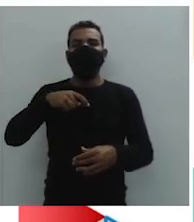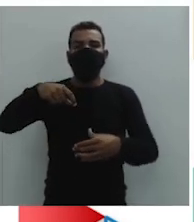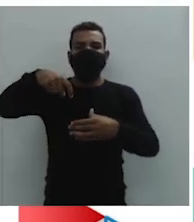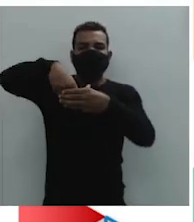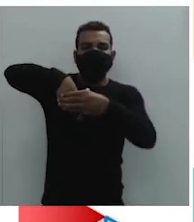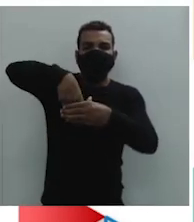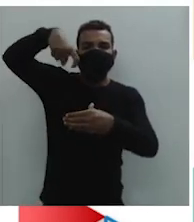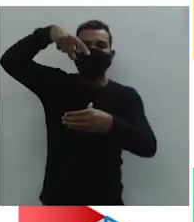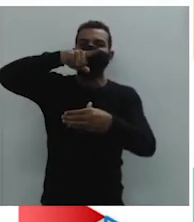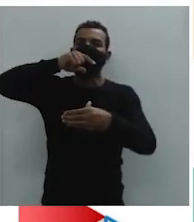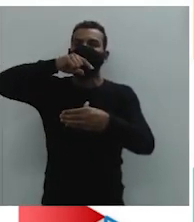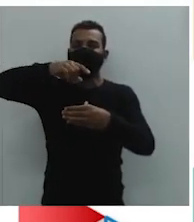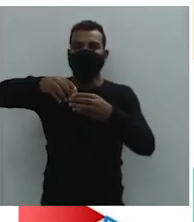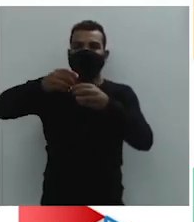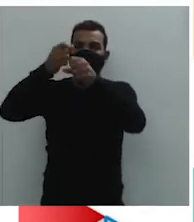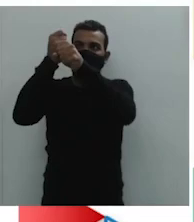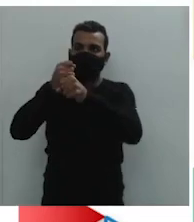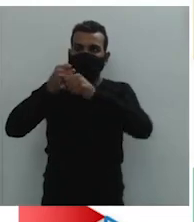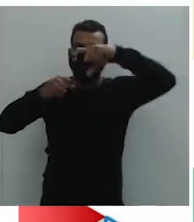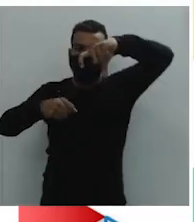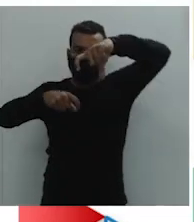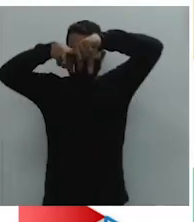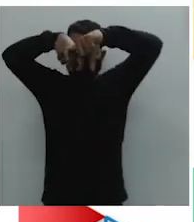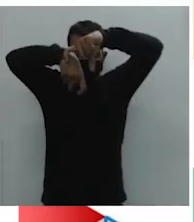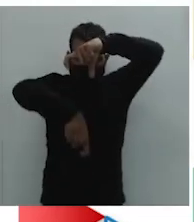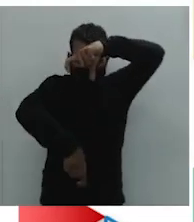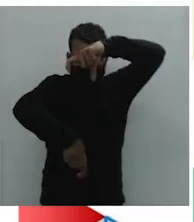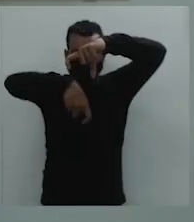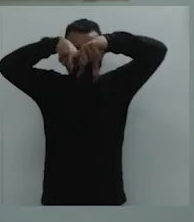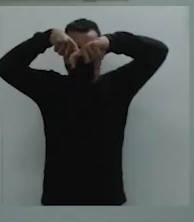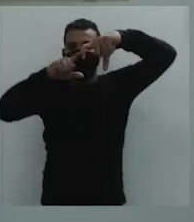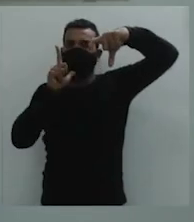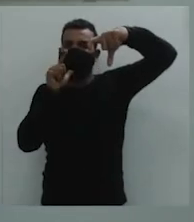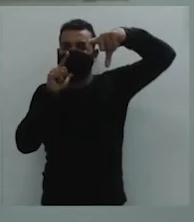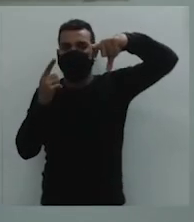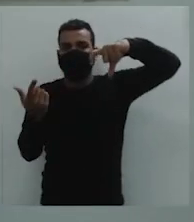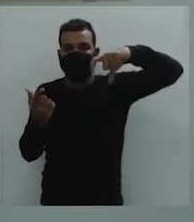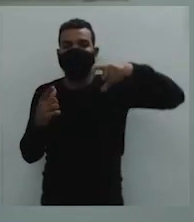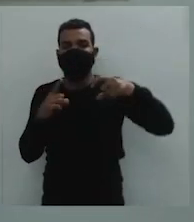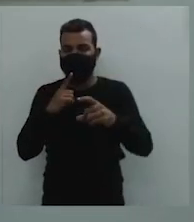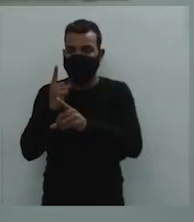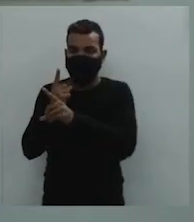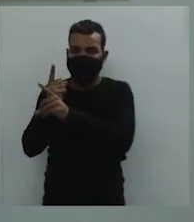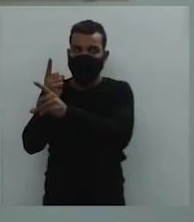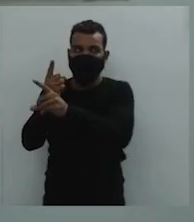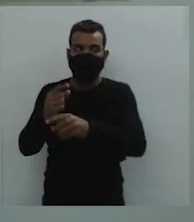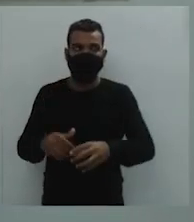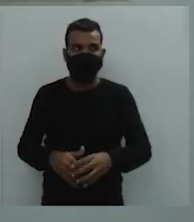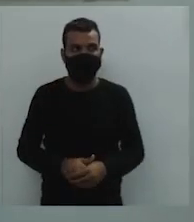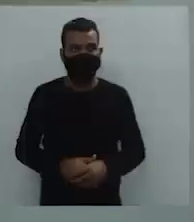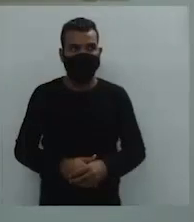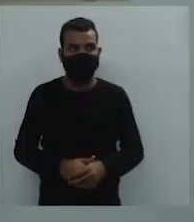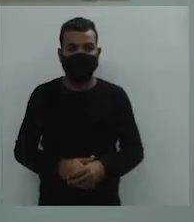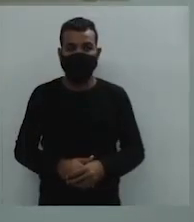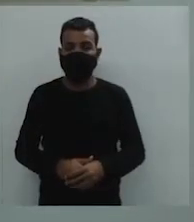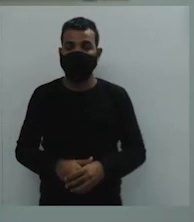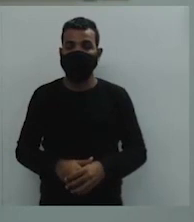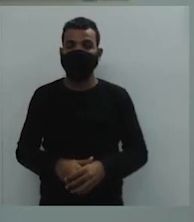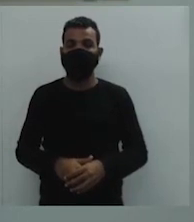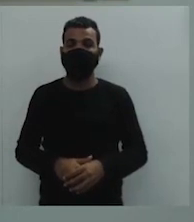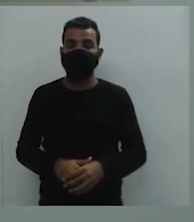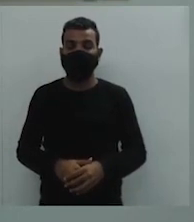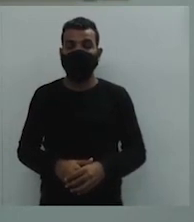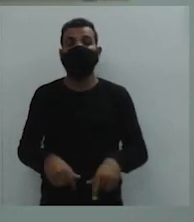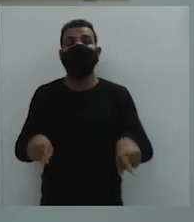certo? Eram muitos os pousos, porque eles faziam praticamente a pé, né? Fora a questão das